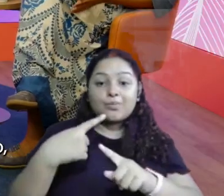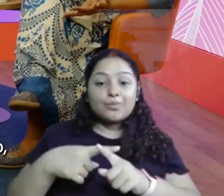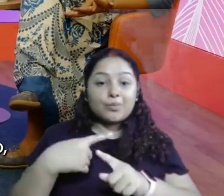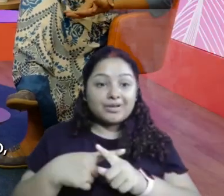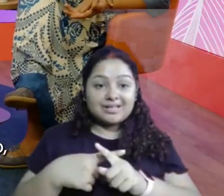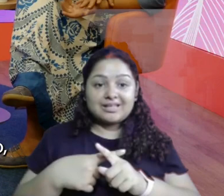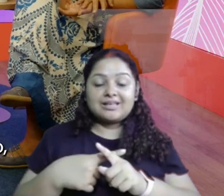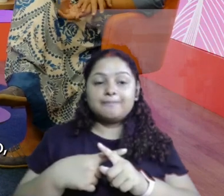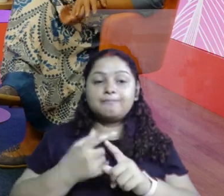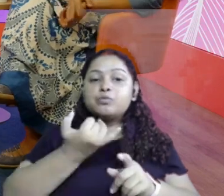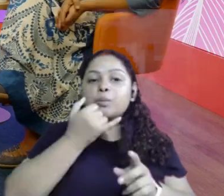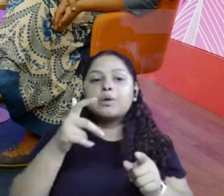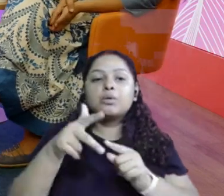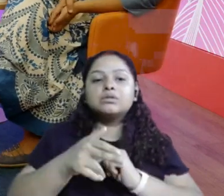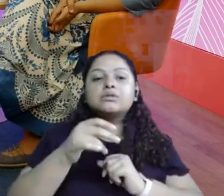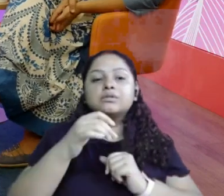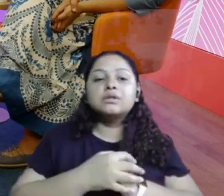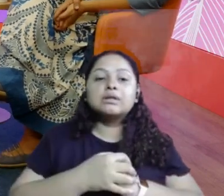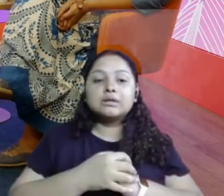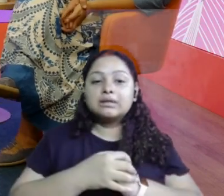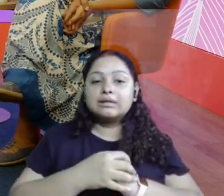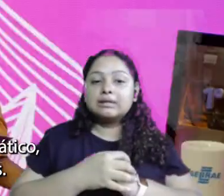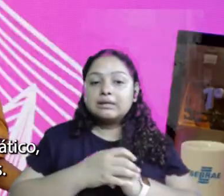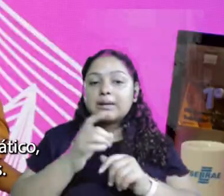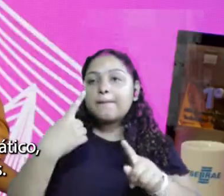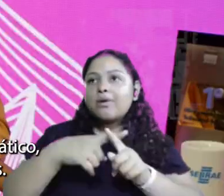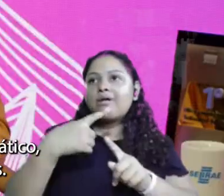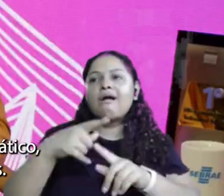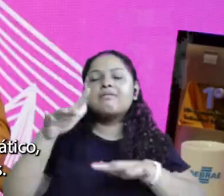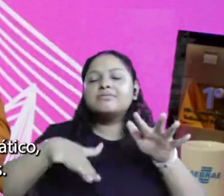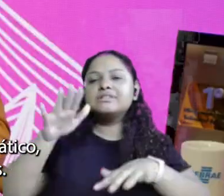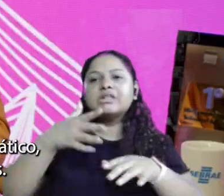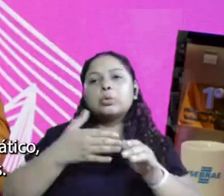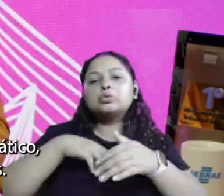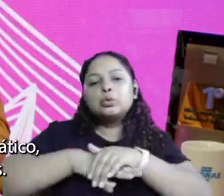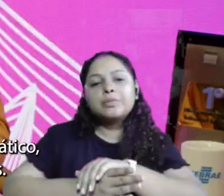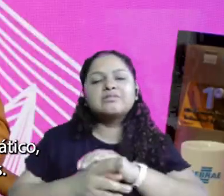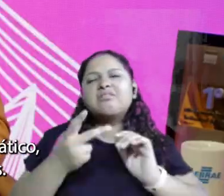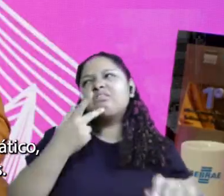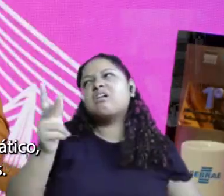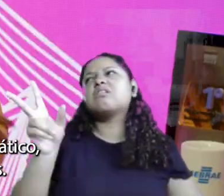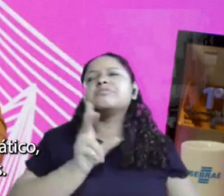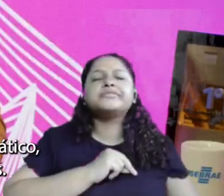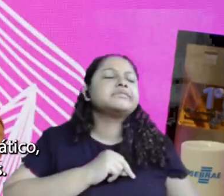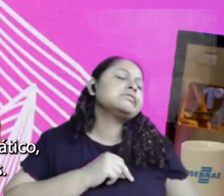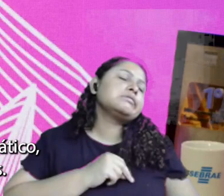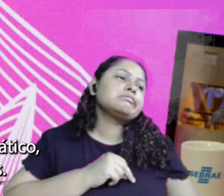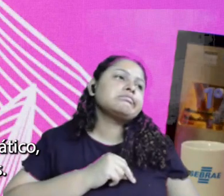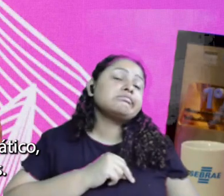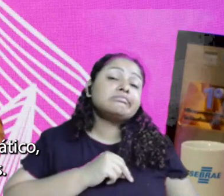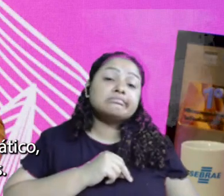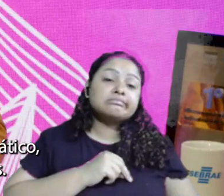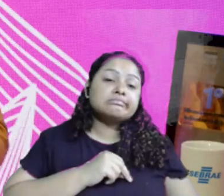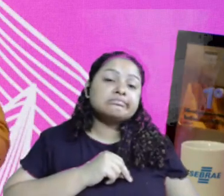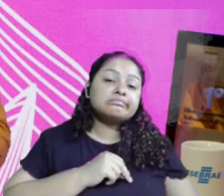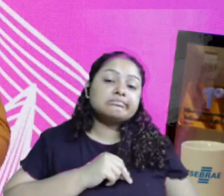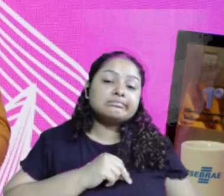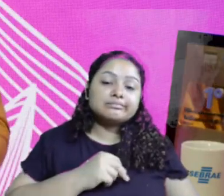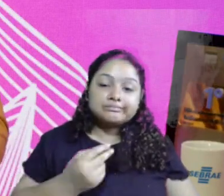Porque quando você tá no modelo, desculpa. Imagina. Quando você tá no modelo tão automático, chega o casal, você já fala, ah, meu Deus.